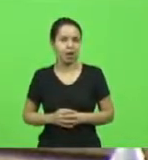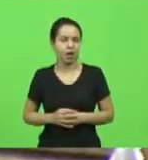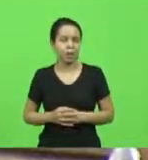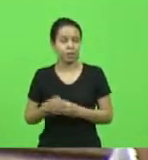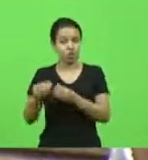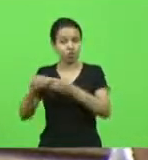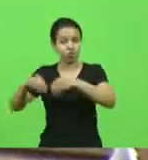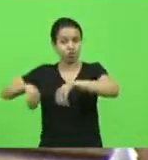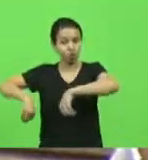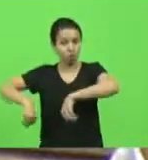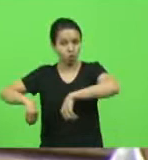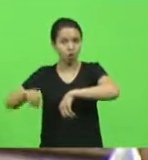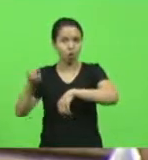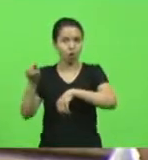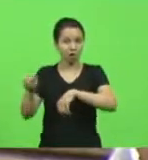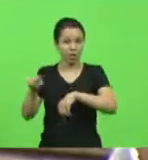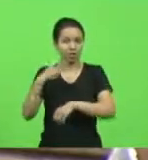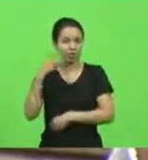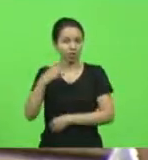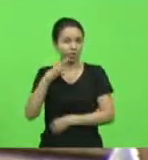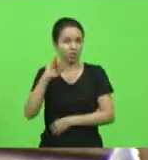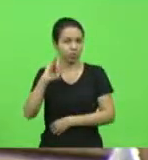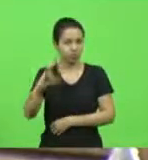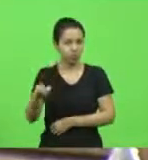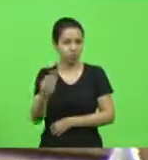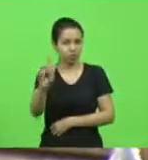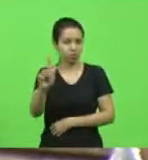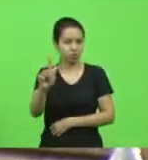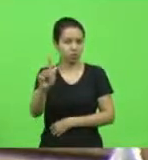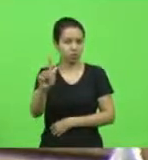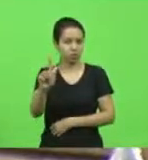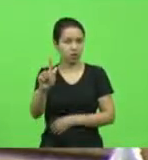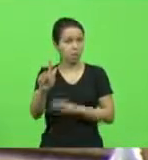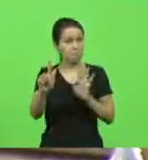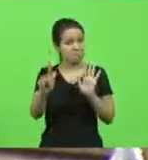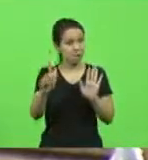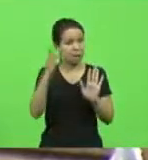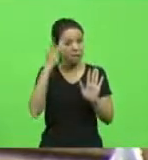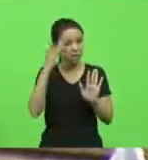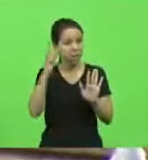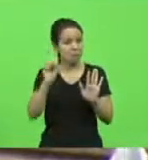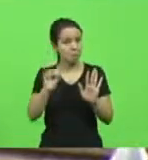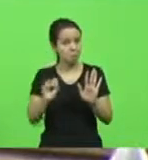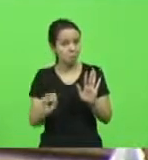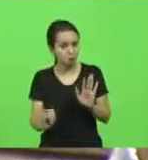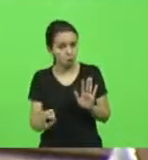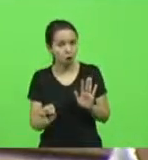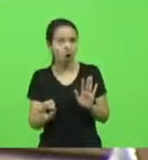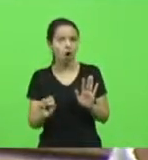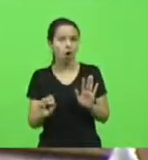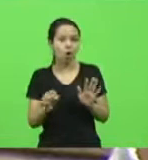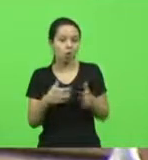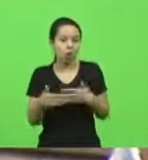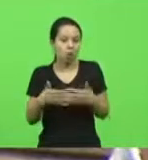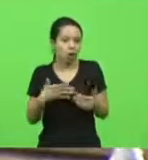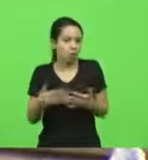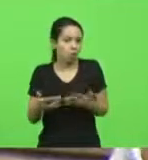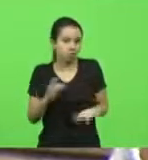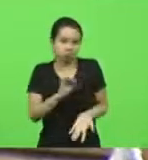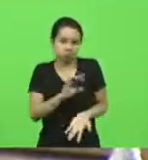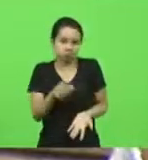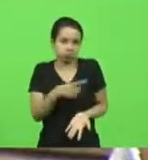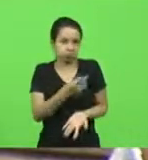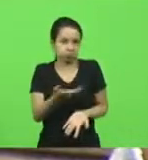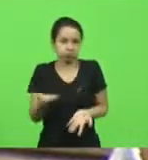Amanhã pode ser qualquer um de nós aqui presentes, porque quem defende posições,